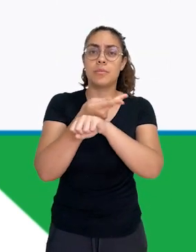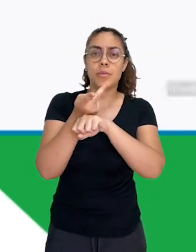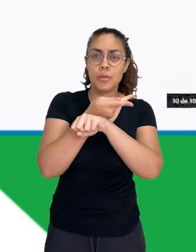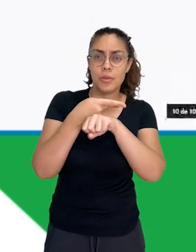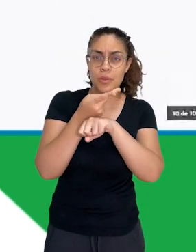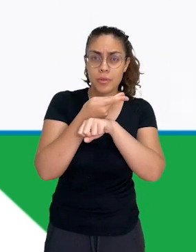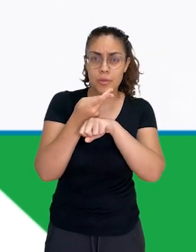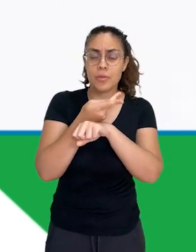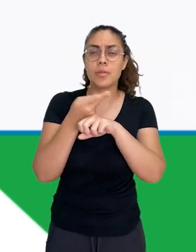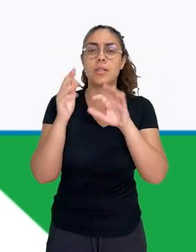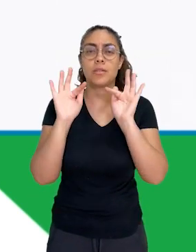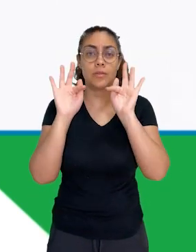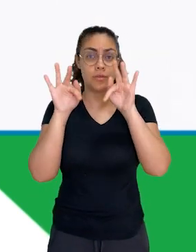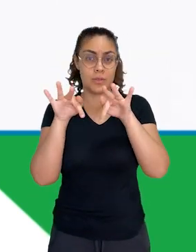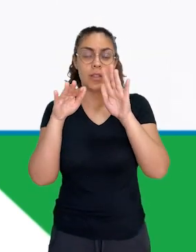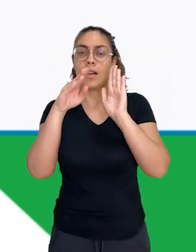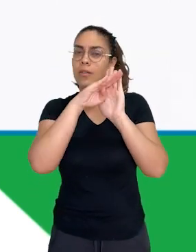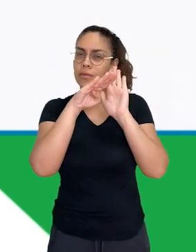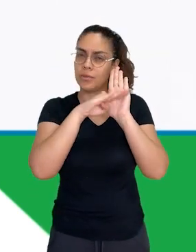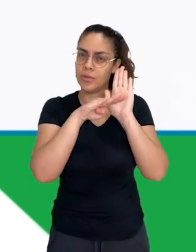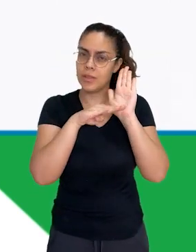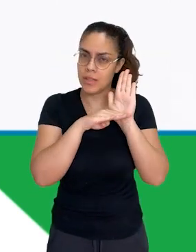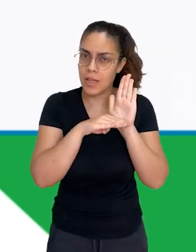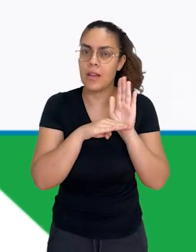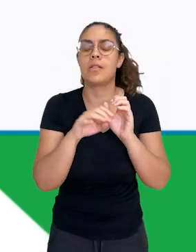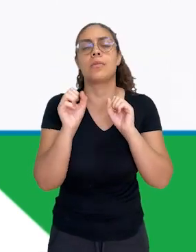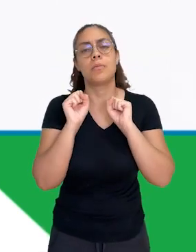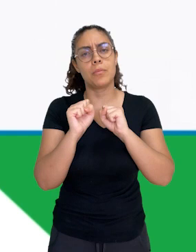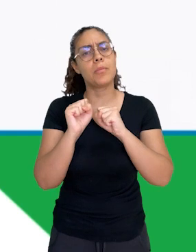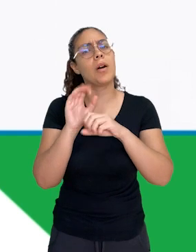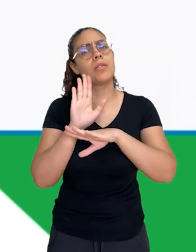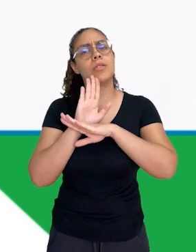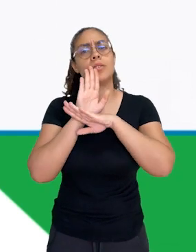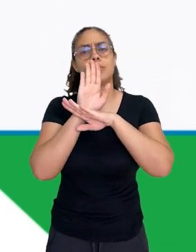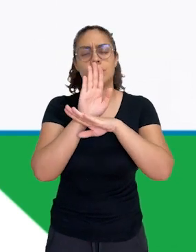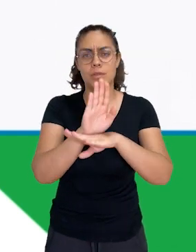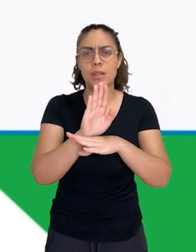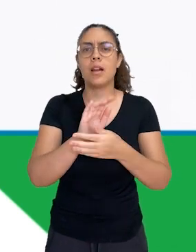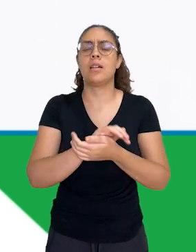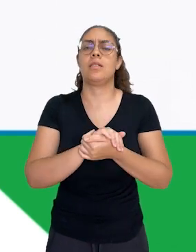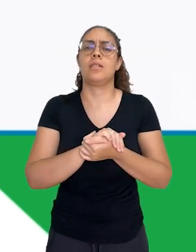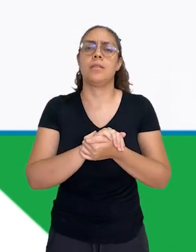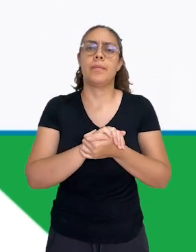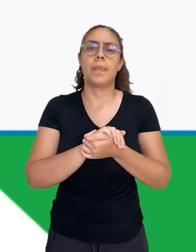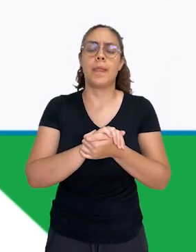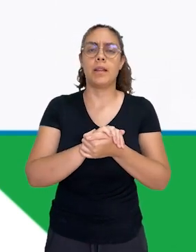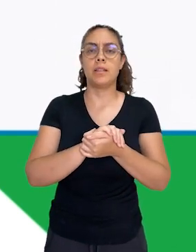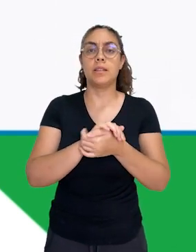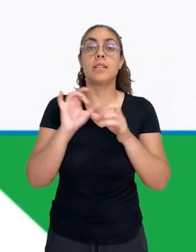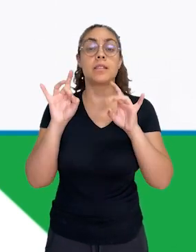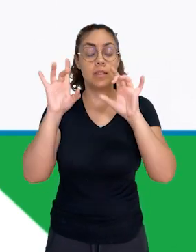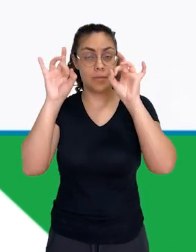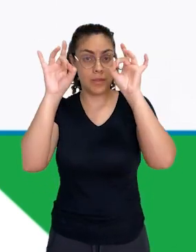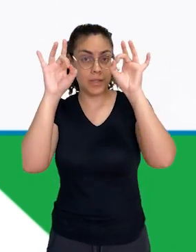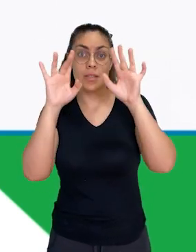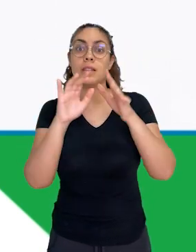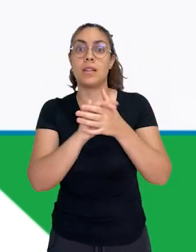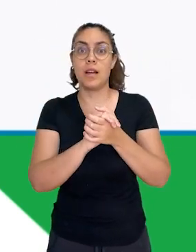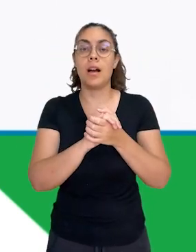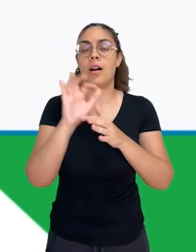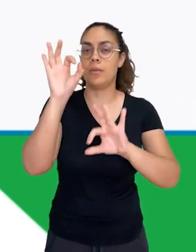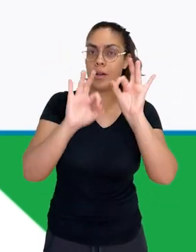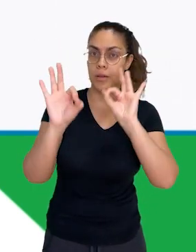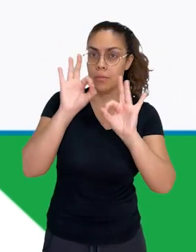ferramentas que estão aqui no final do seu roteiro, né? Elas poderão personalizar ainda mais a sua corrida do